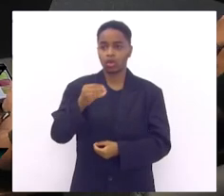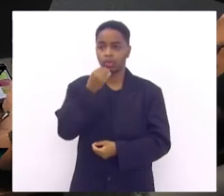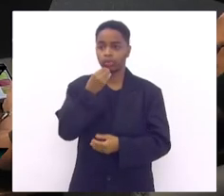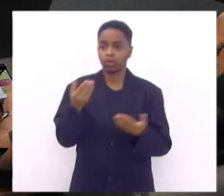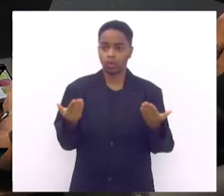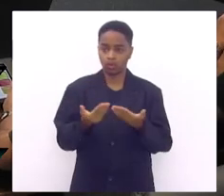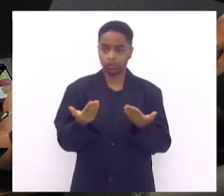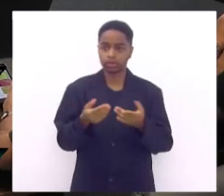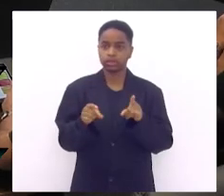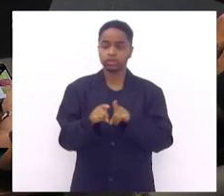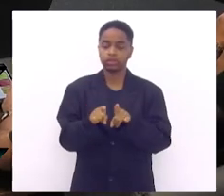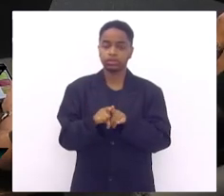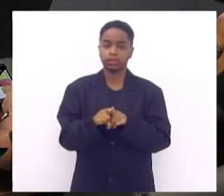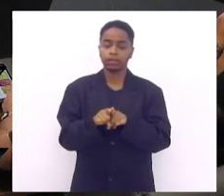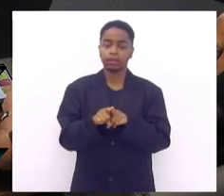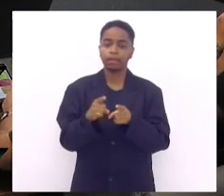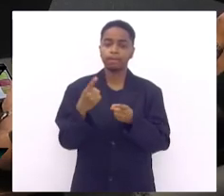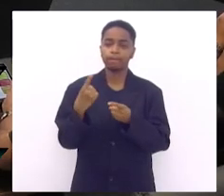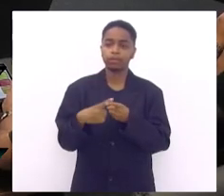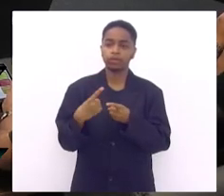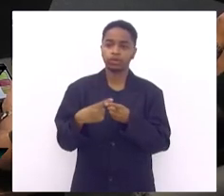dia que afinal além de